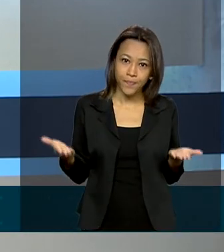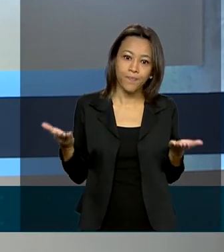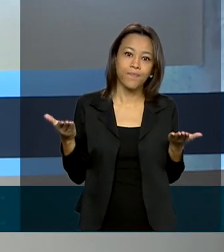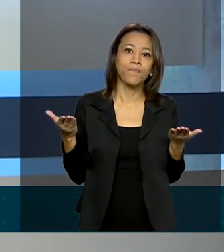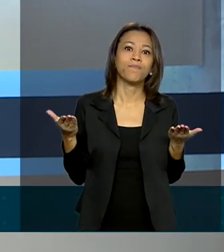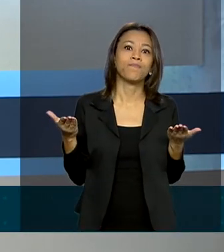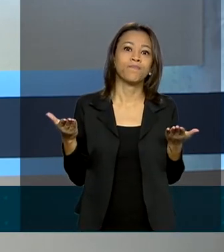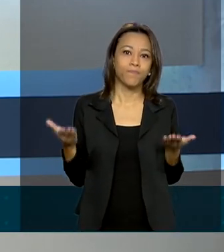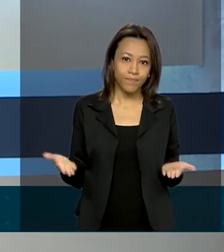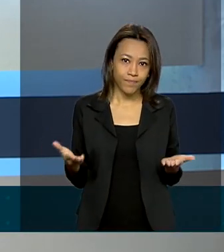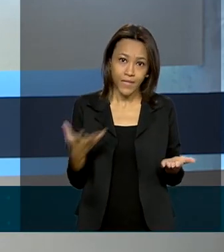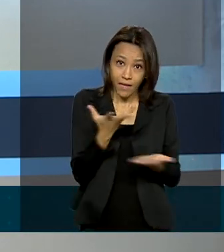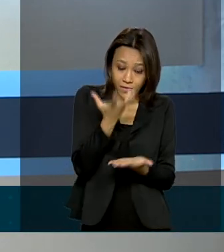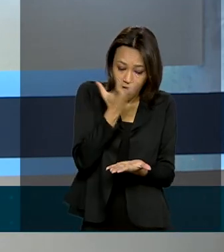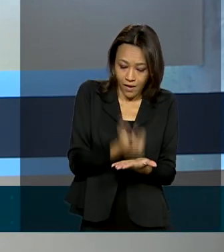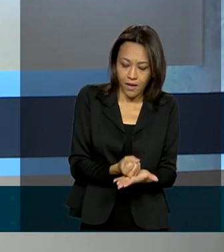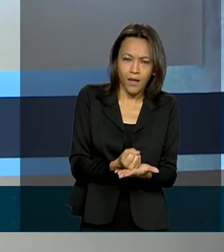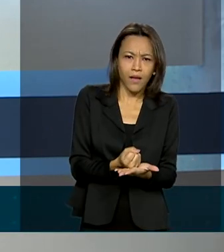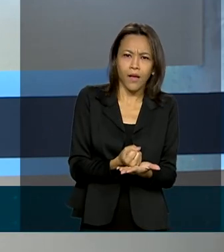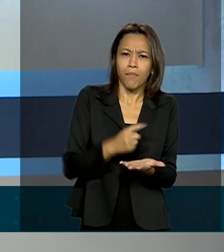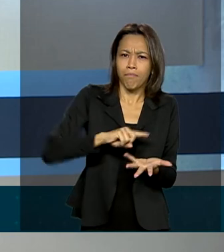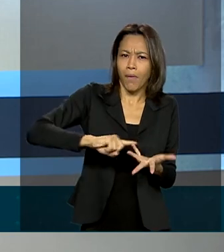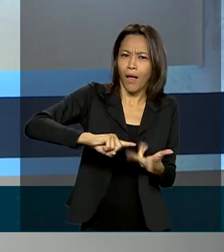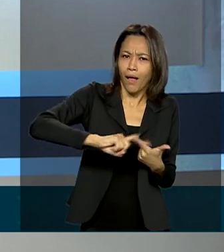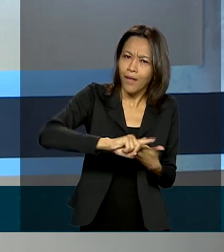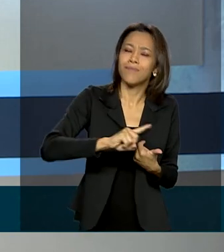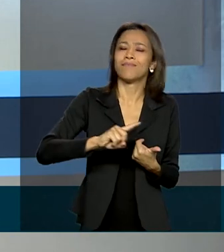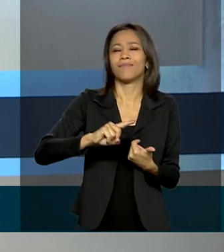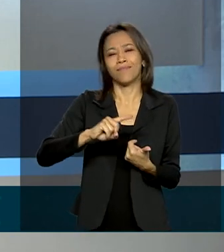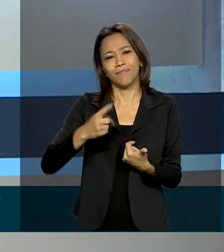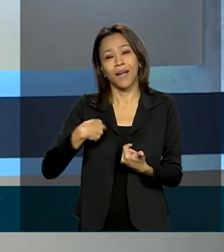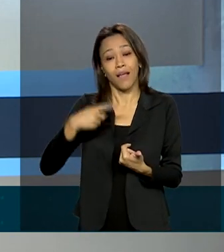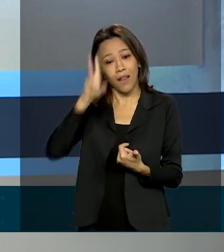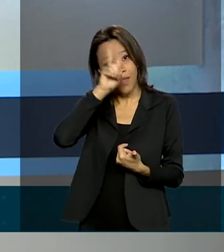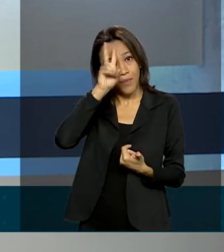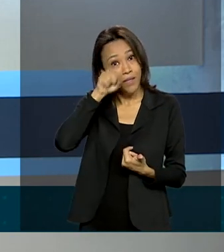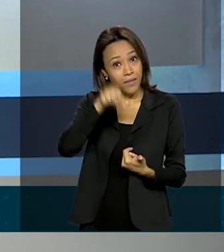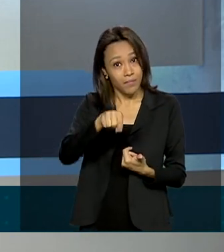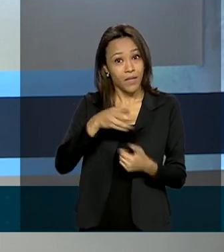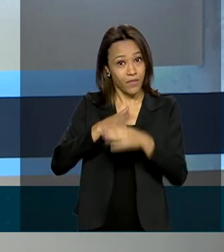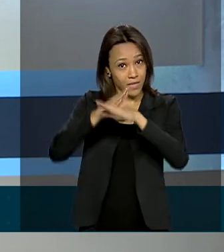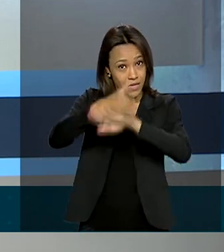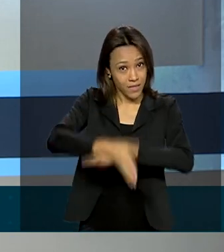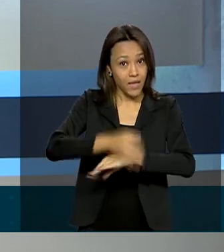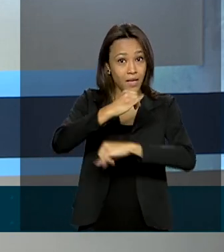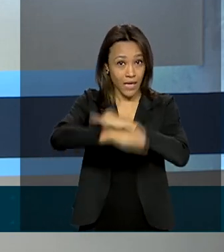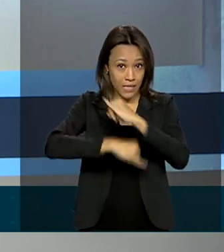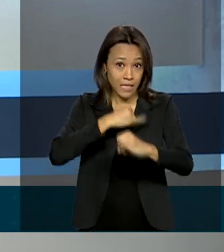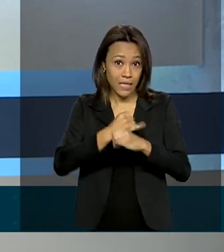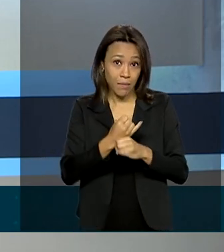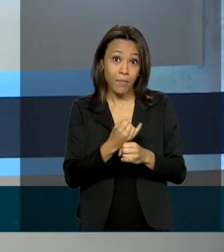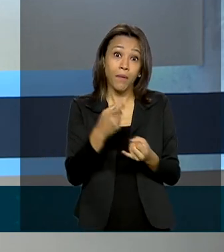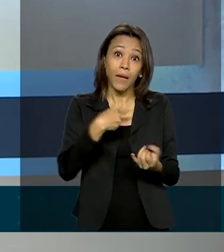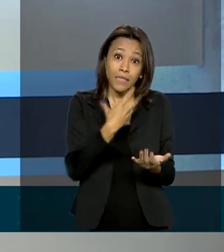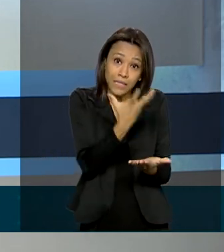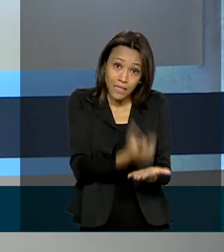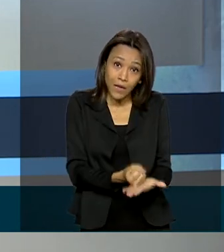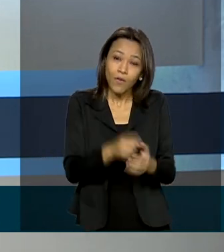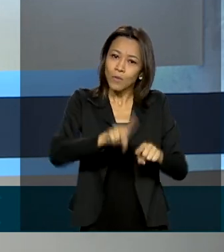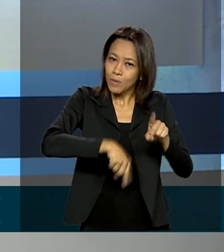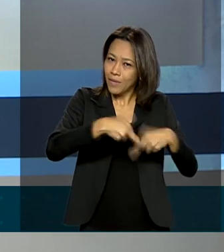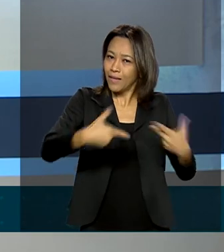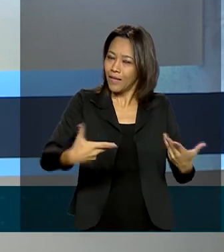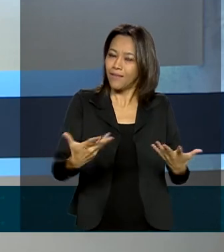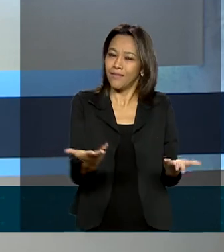.br e baixar os conteúdos do Conta Pra Mim. Lembrando, o endereço é esse, alfabetização.mec.gov